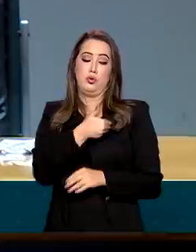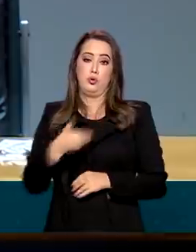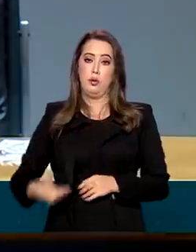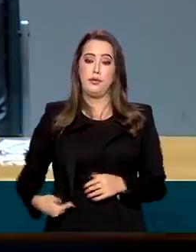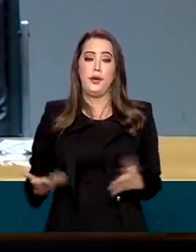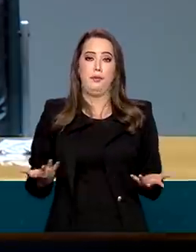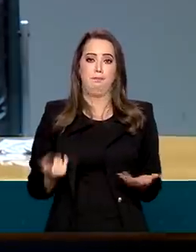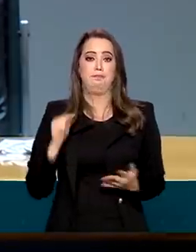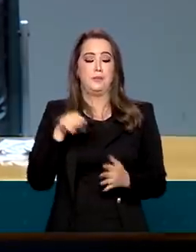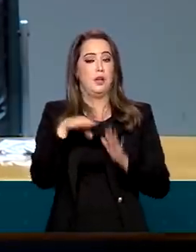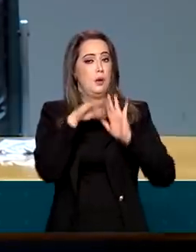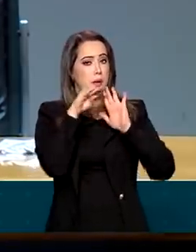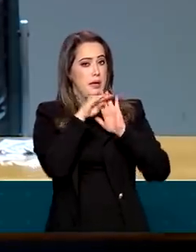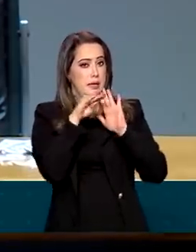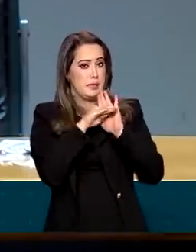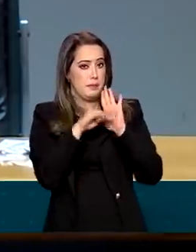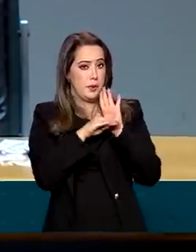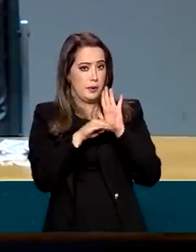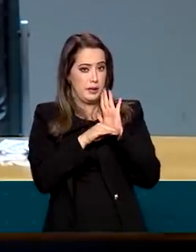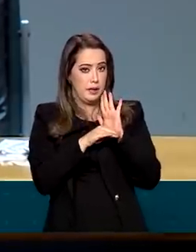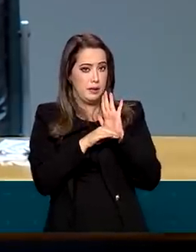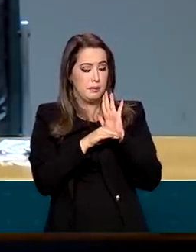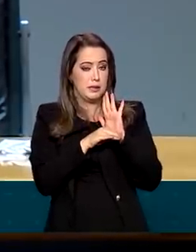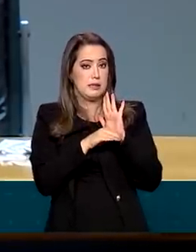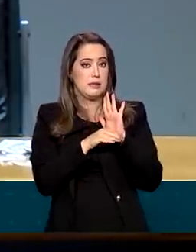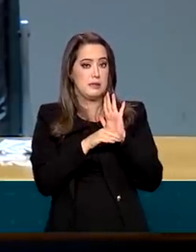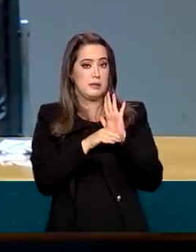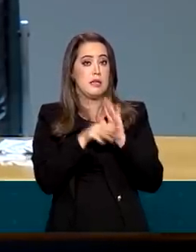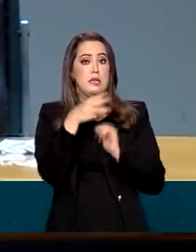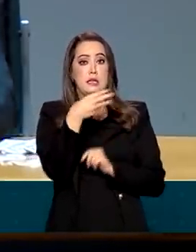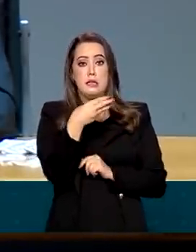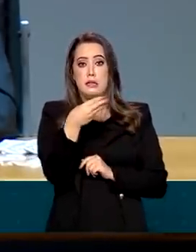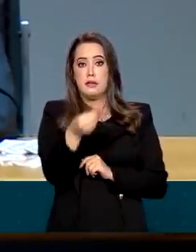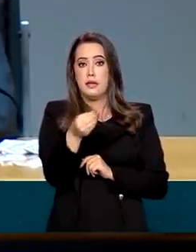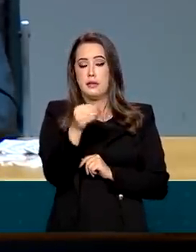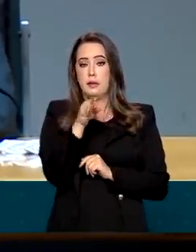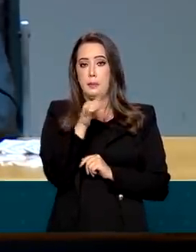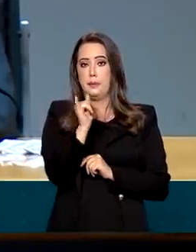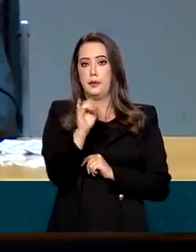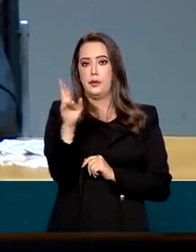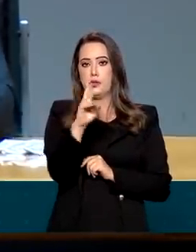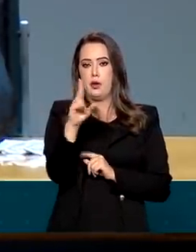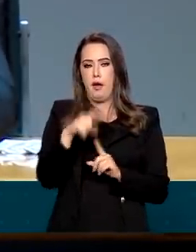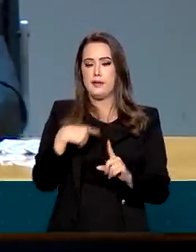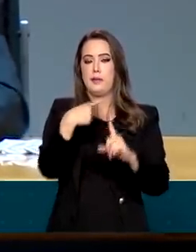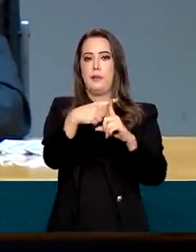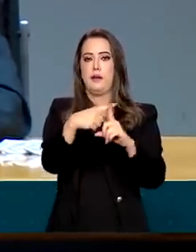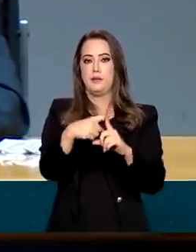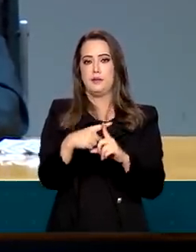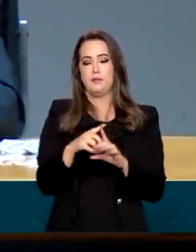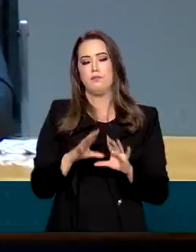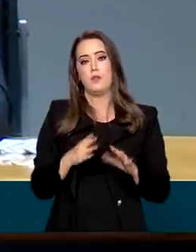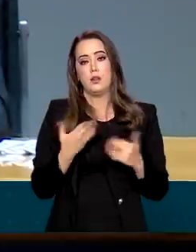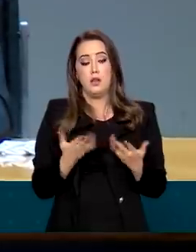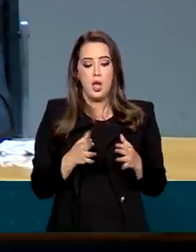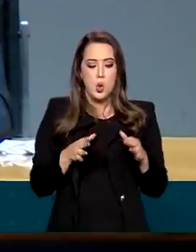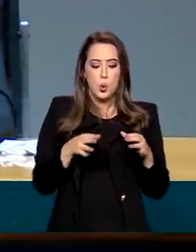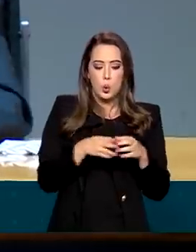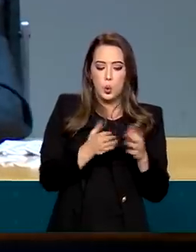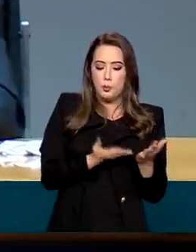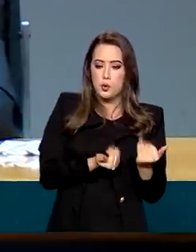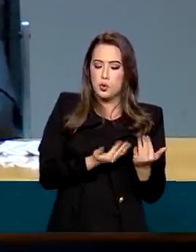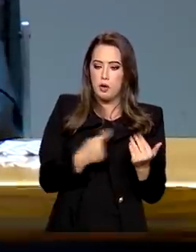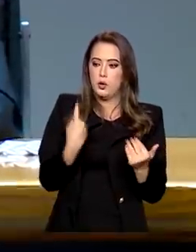Esse programa é que custa esses 30 bilhões adicionais. E aí, o que aconteceu? Os próprios jovens da nossa equipe que acabaram